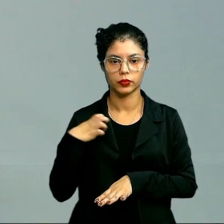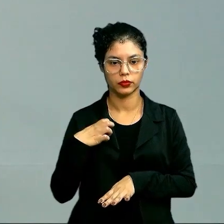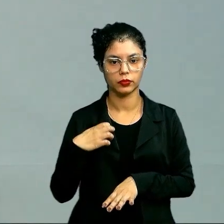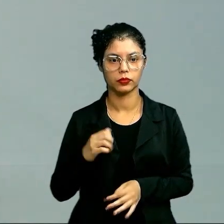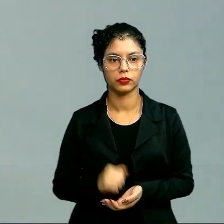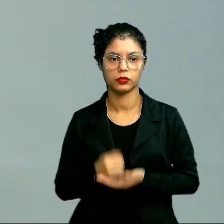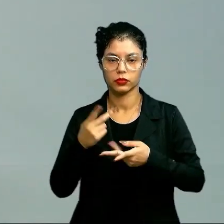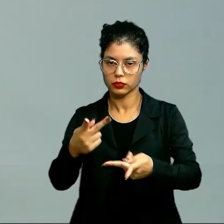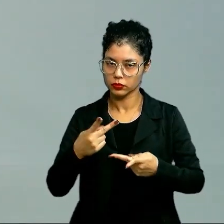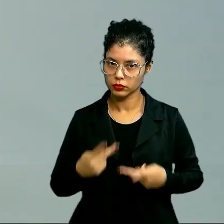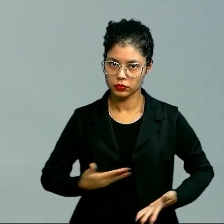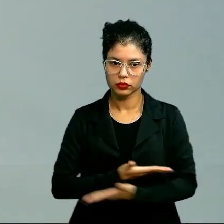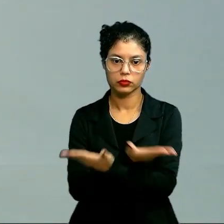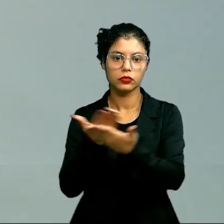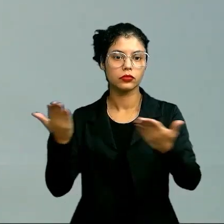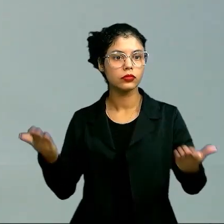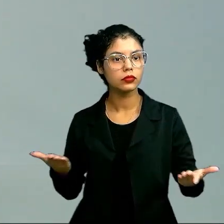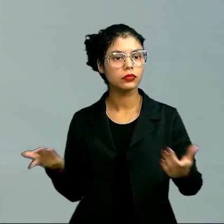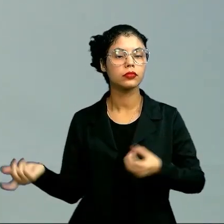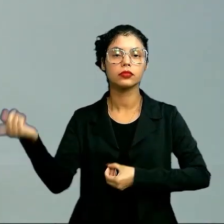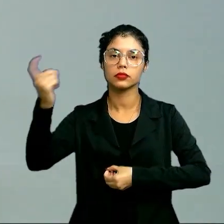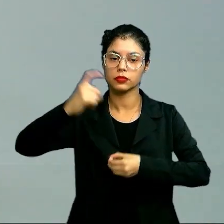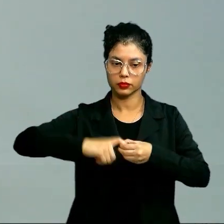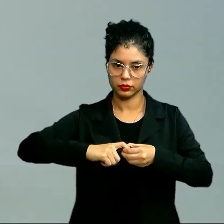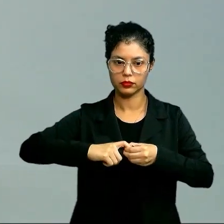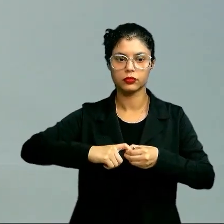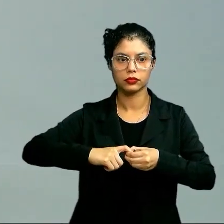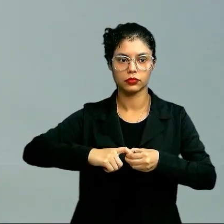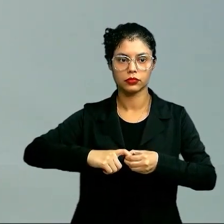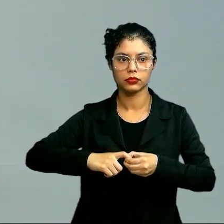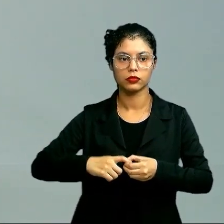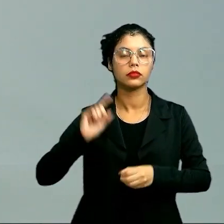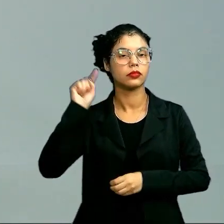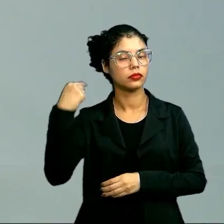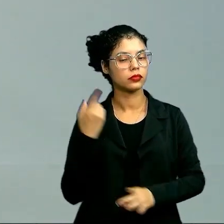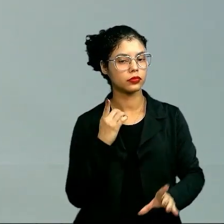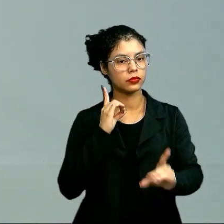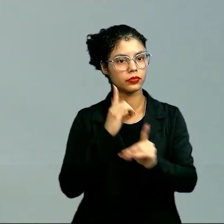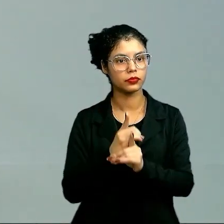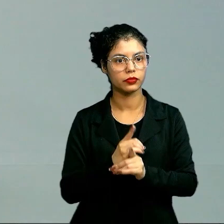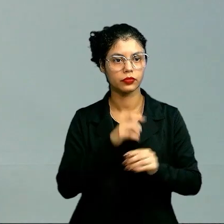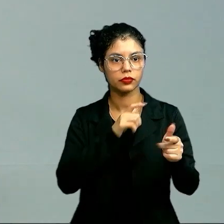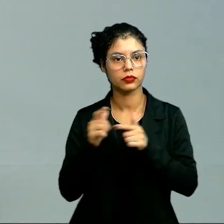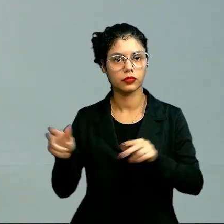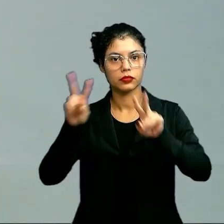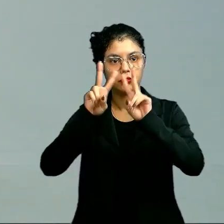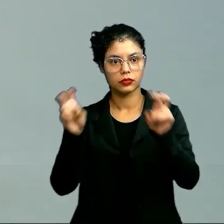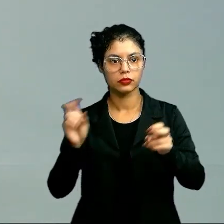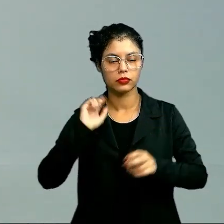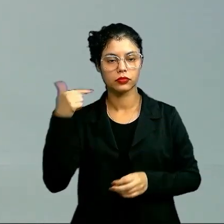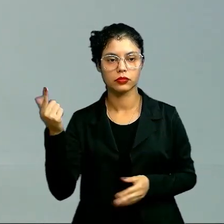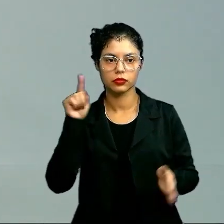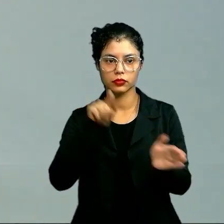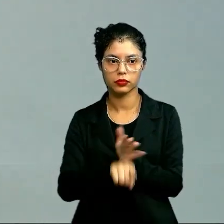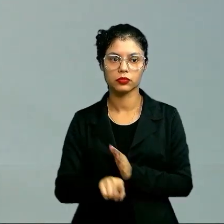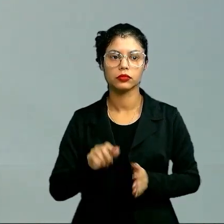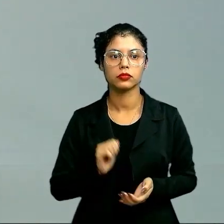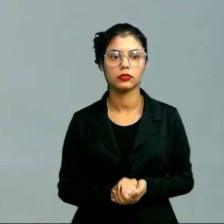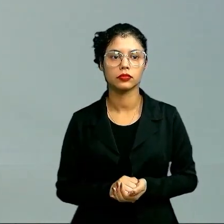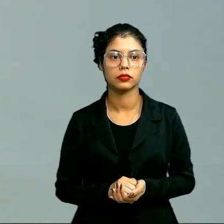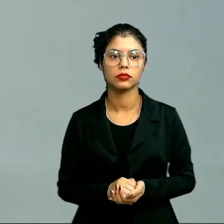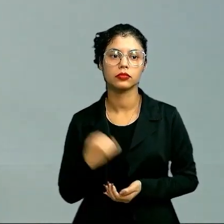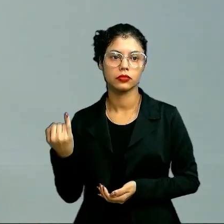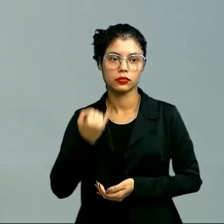E eu convido todos vocês a voltarem a um próximo encontro, onde abordaremos outras questões também de